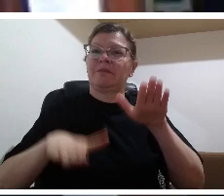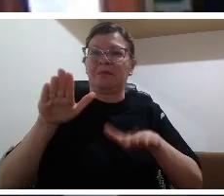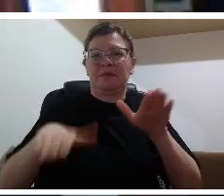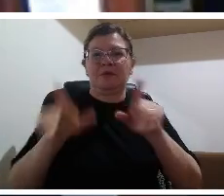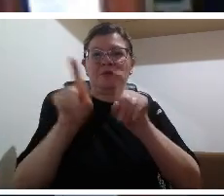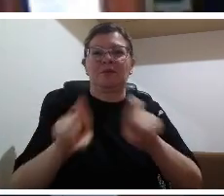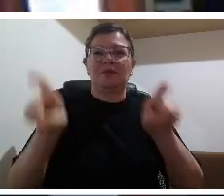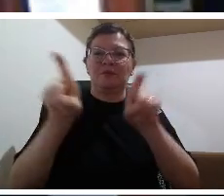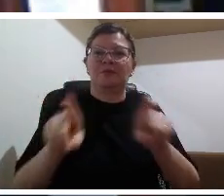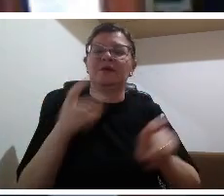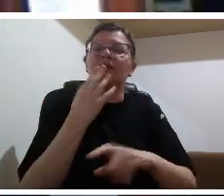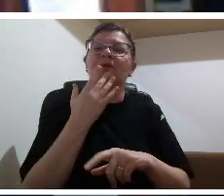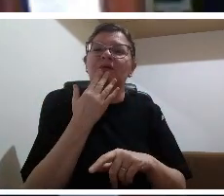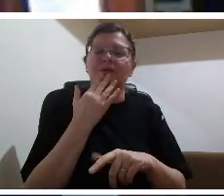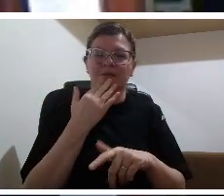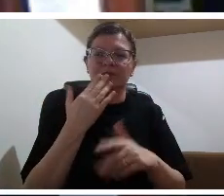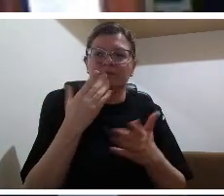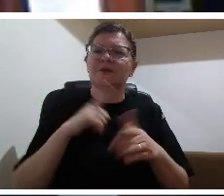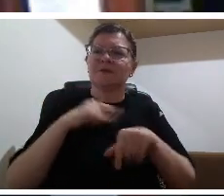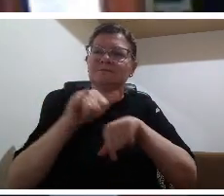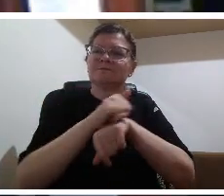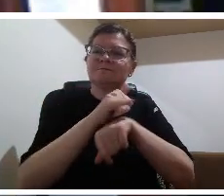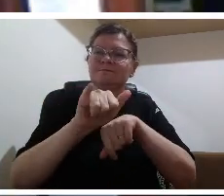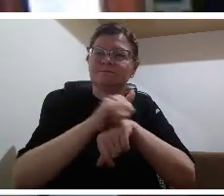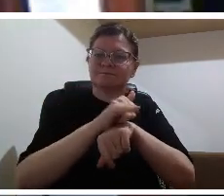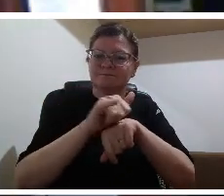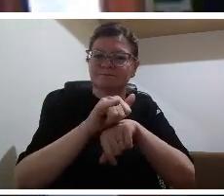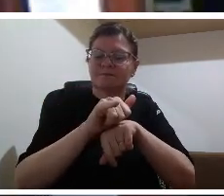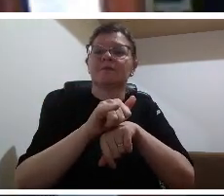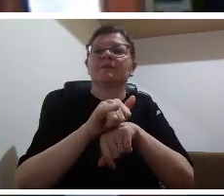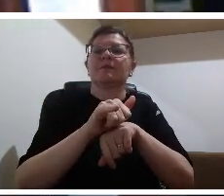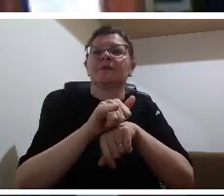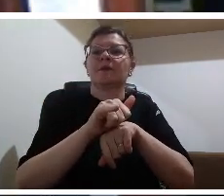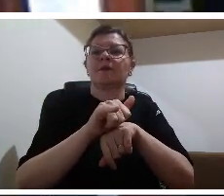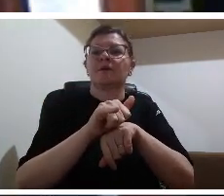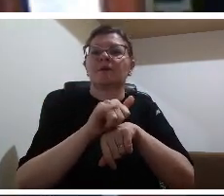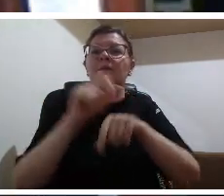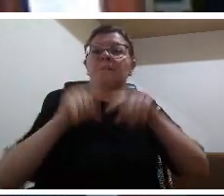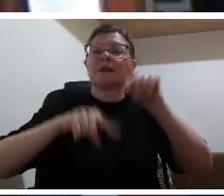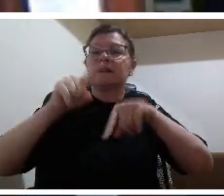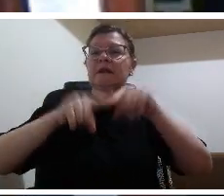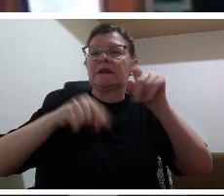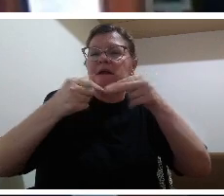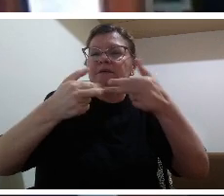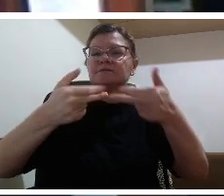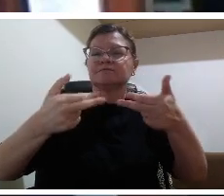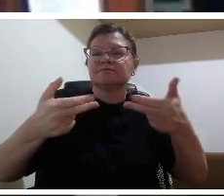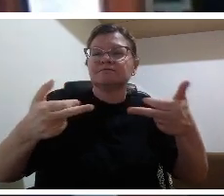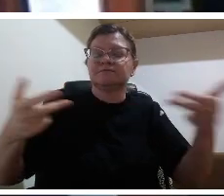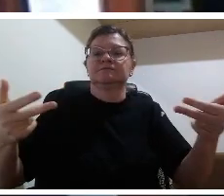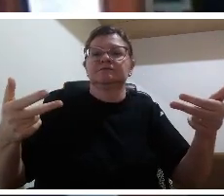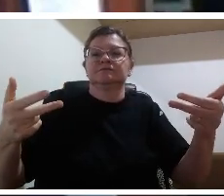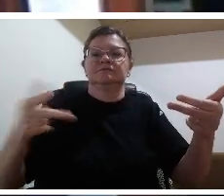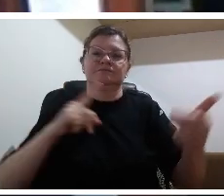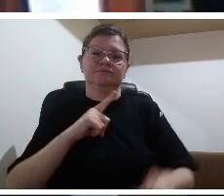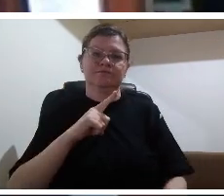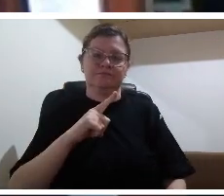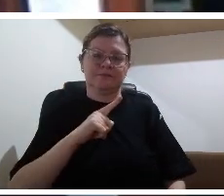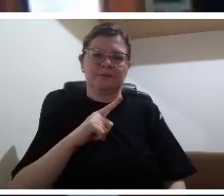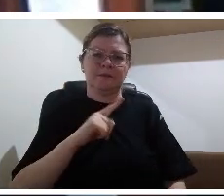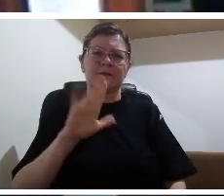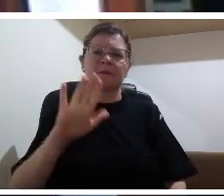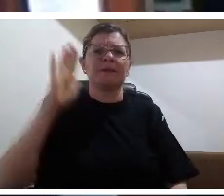gente lida e a teoria é aquele conteúdo que você você faz